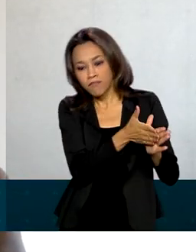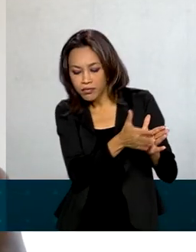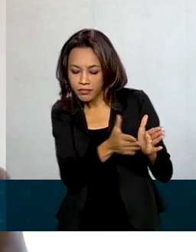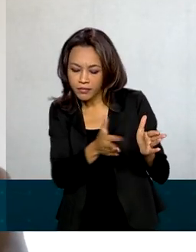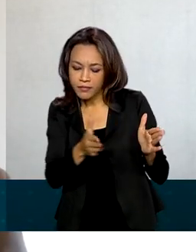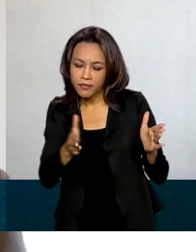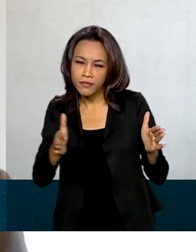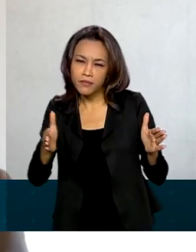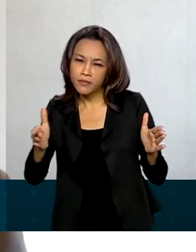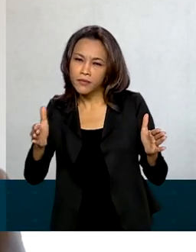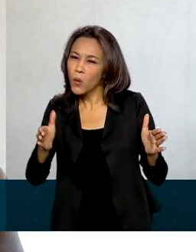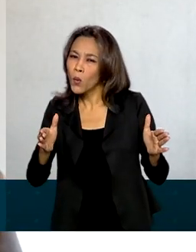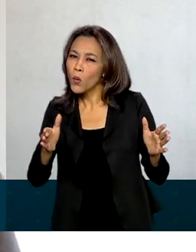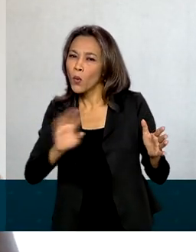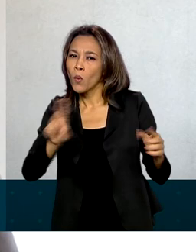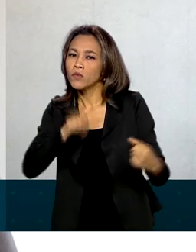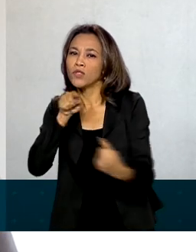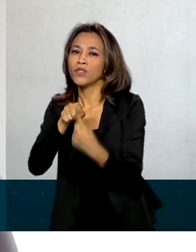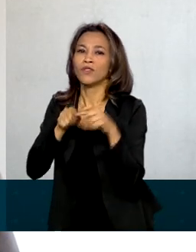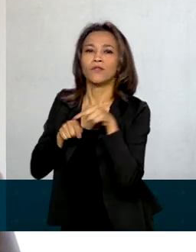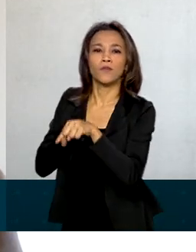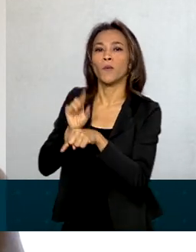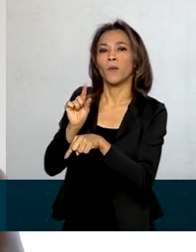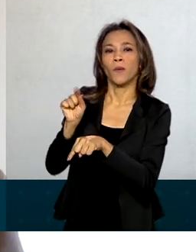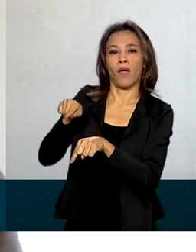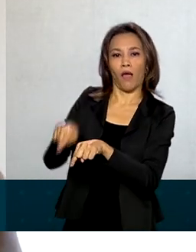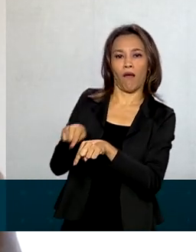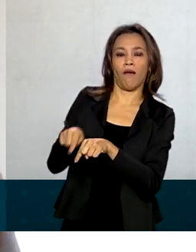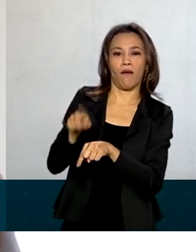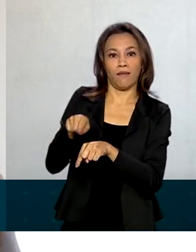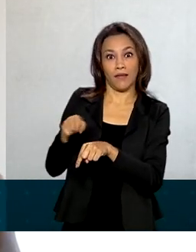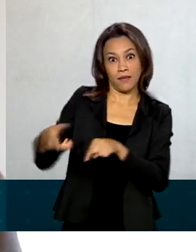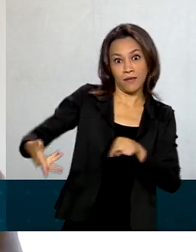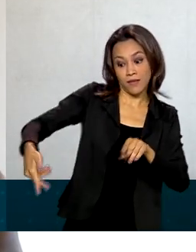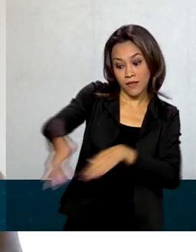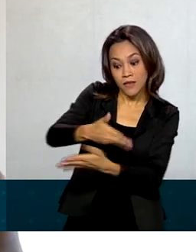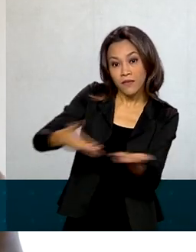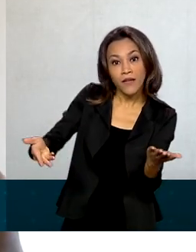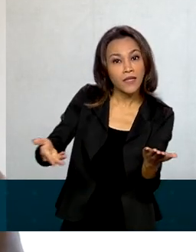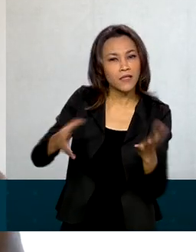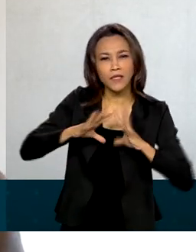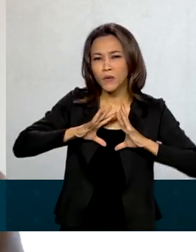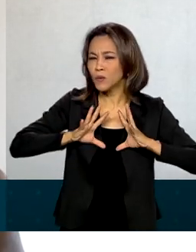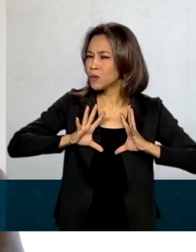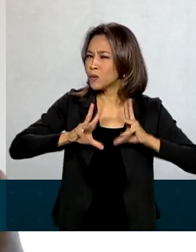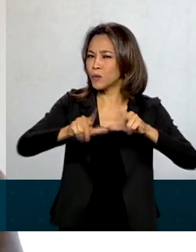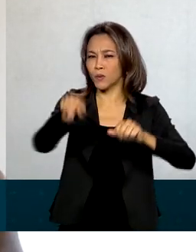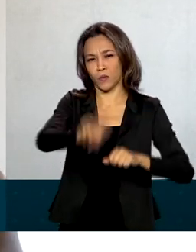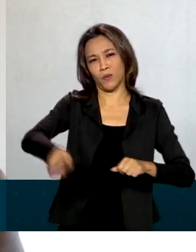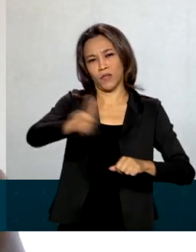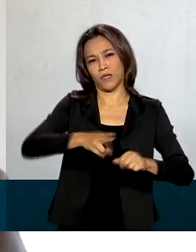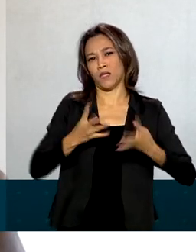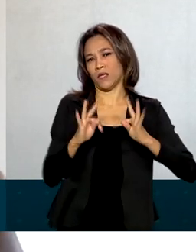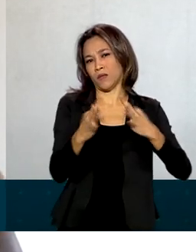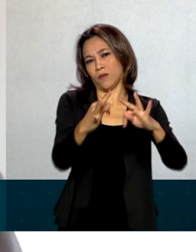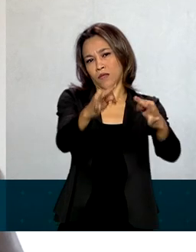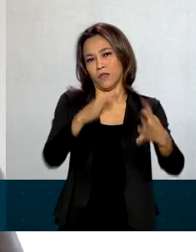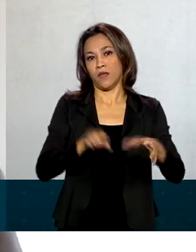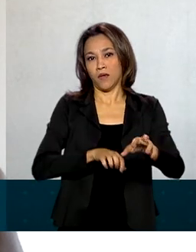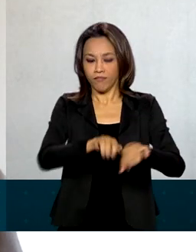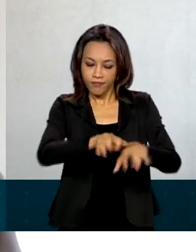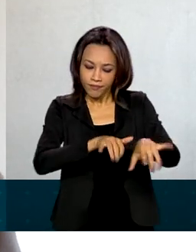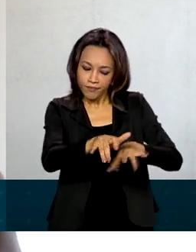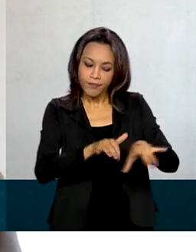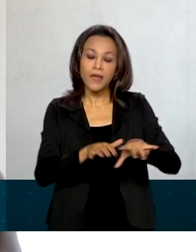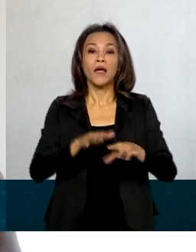visando lá na frente que a gente faça a transferência totalmente por meio digital. Então, a partir de junho,